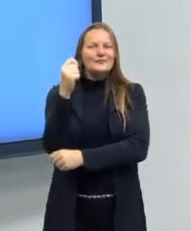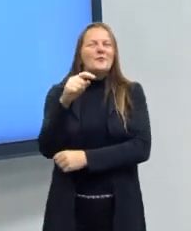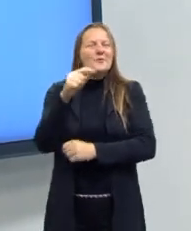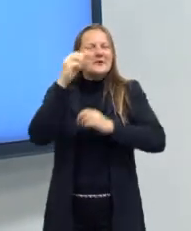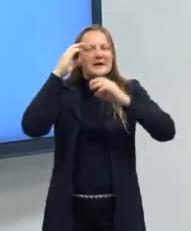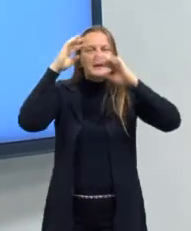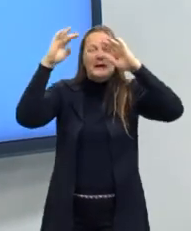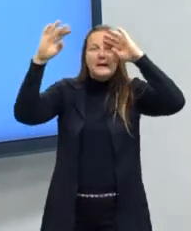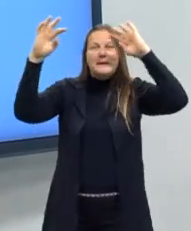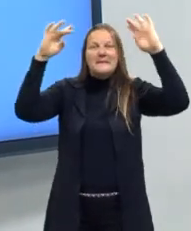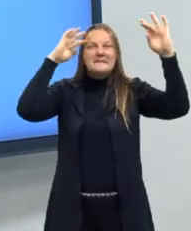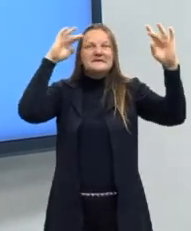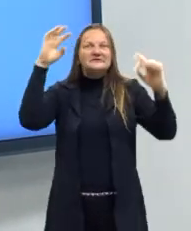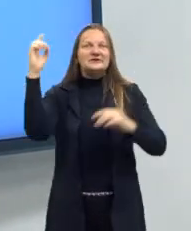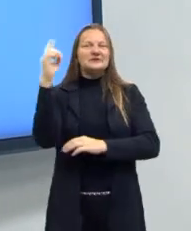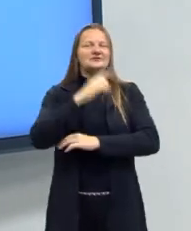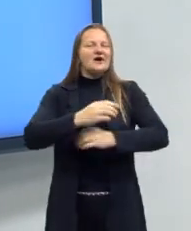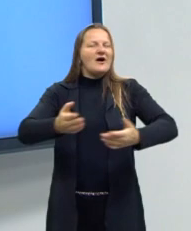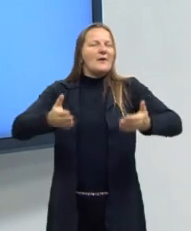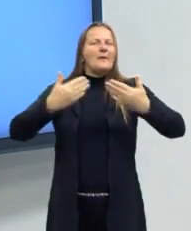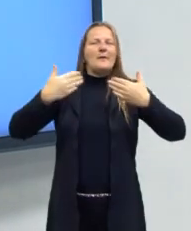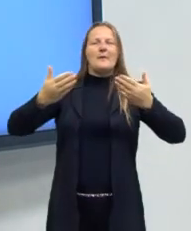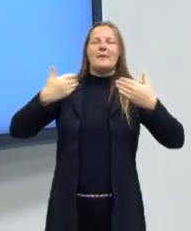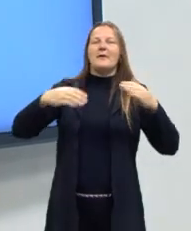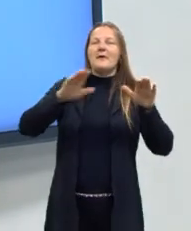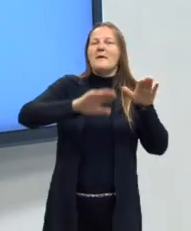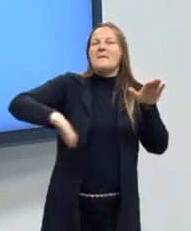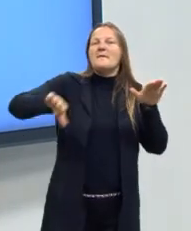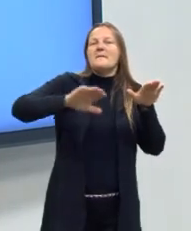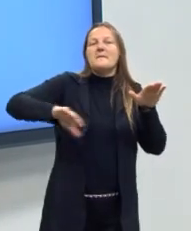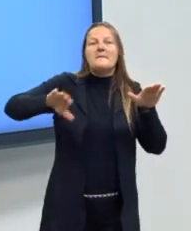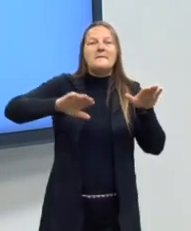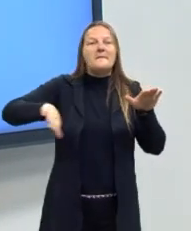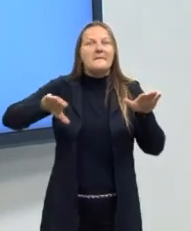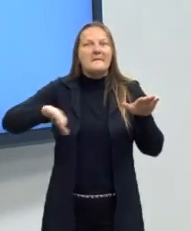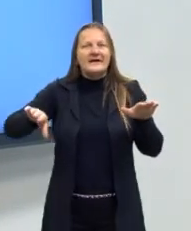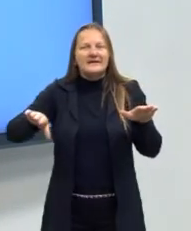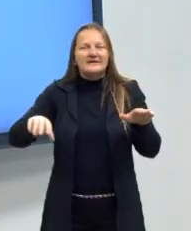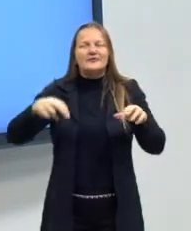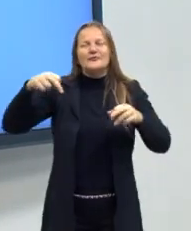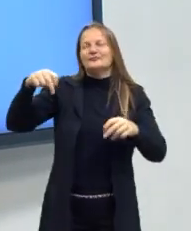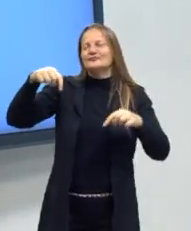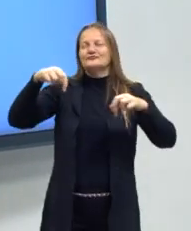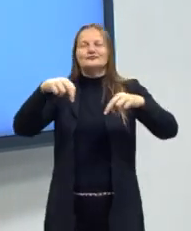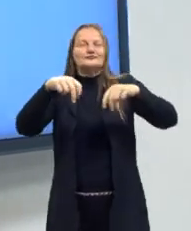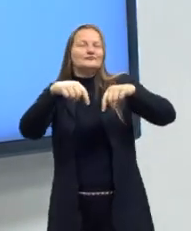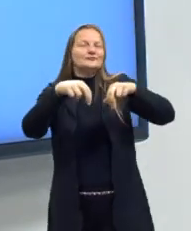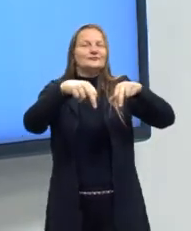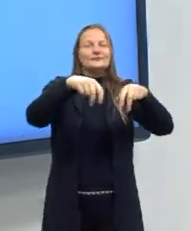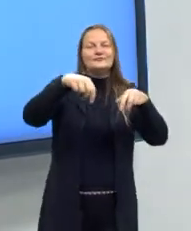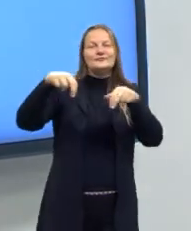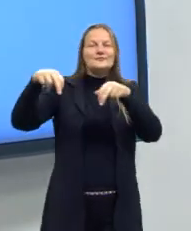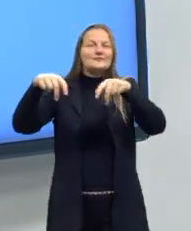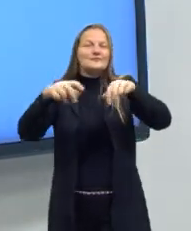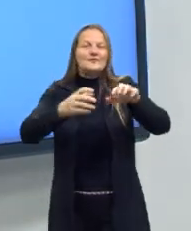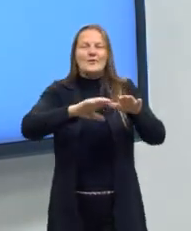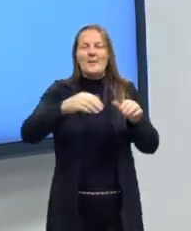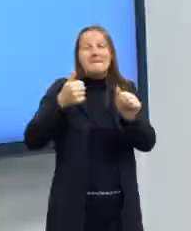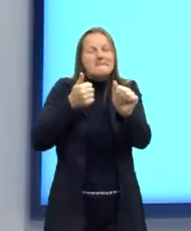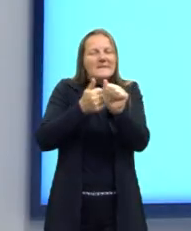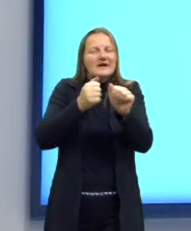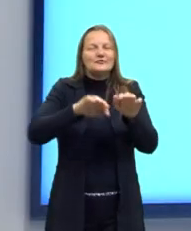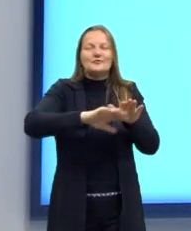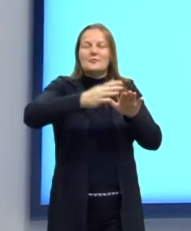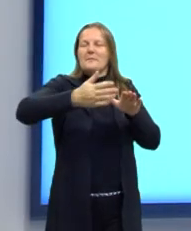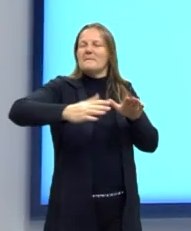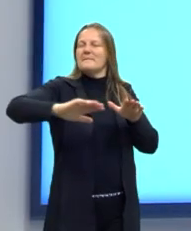num dia lindo de verão e vamos para a praia. Hoje vai dar praia, pelo menos uma caminhada então, que não dê banho, mas uma caminhada na praia. E